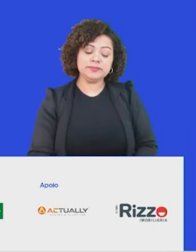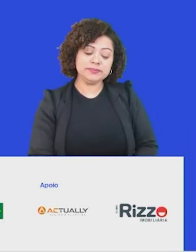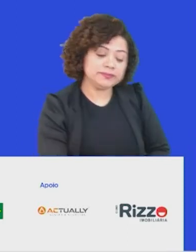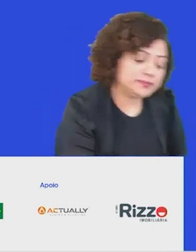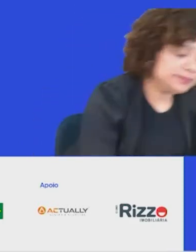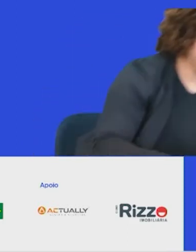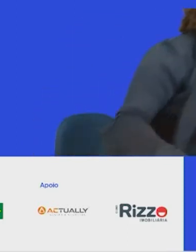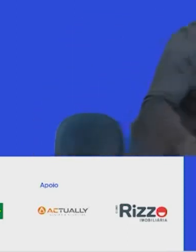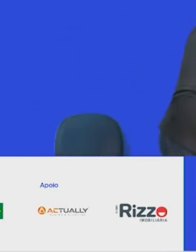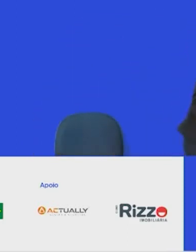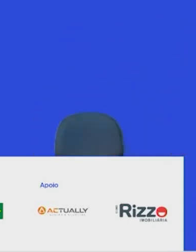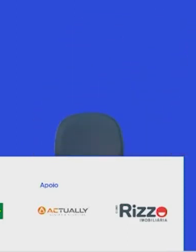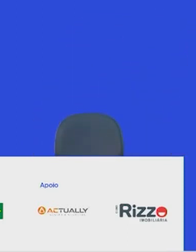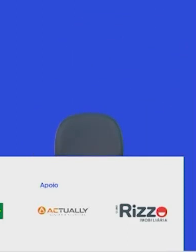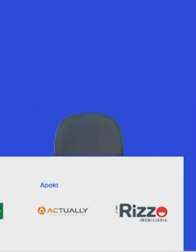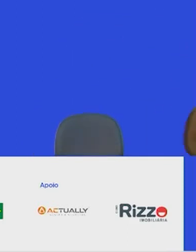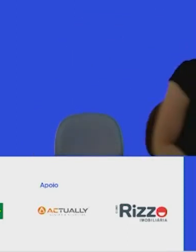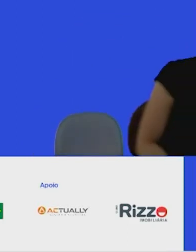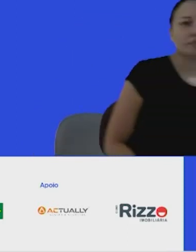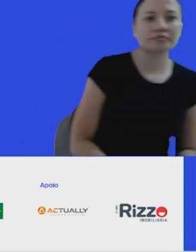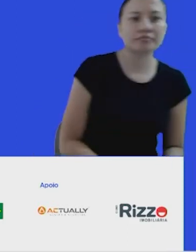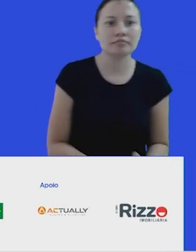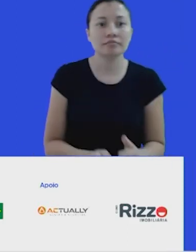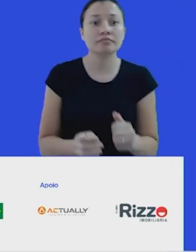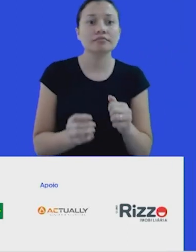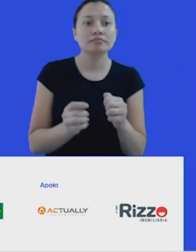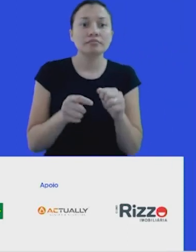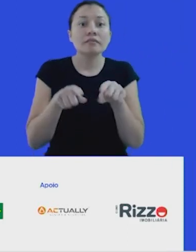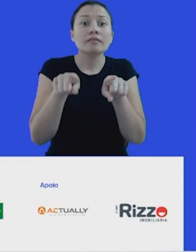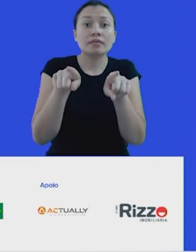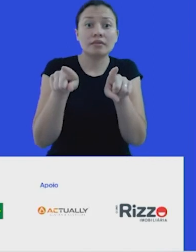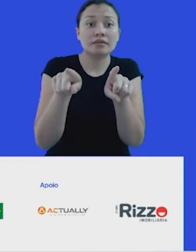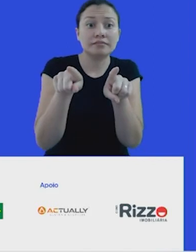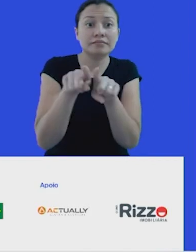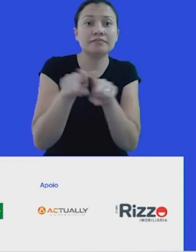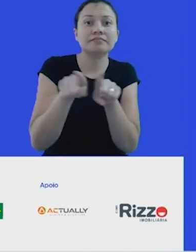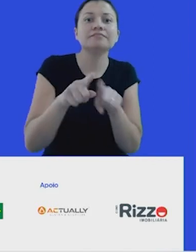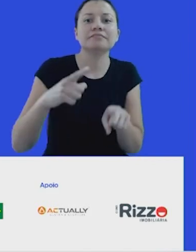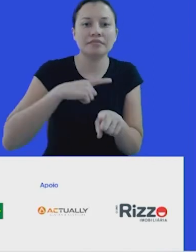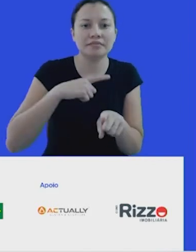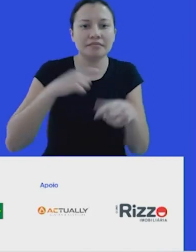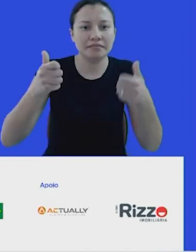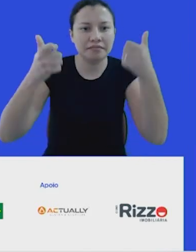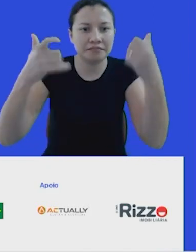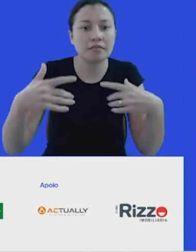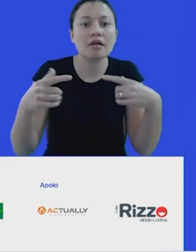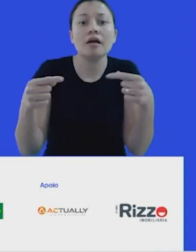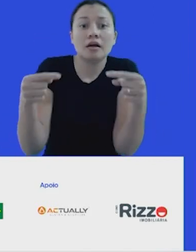tido resultados bem destacados que eu estou compartilhando aqui também com vocês, que vai desde a quantidade de